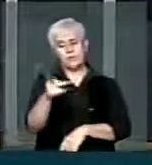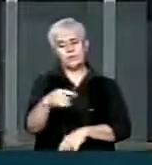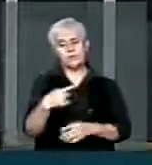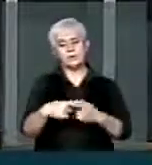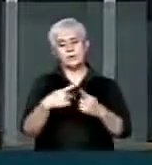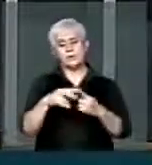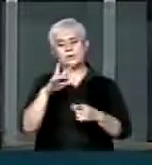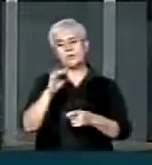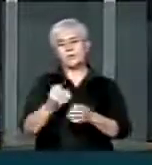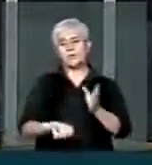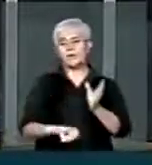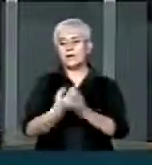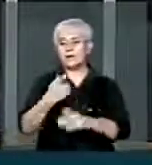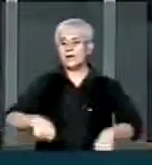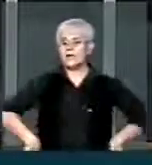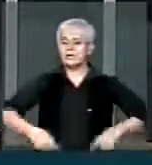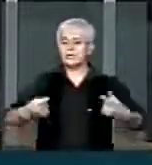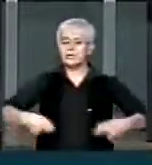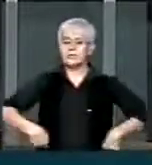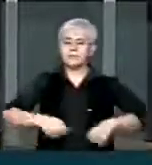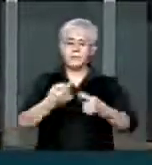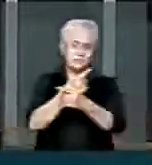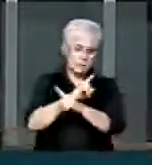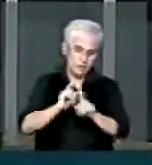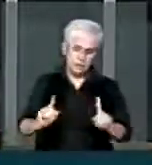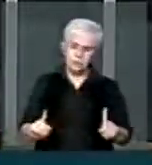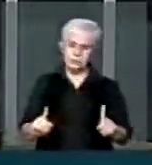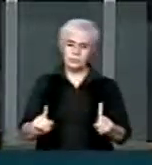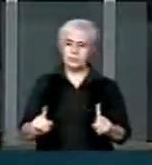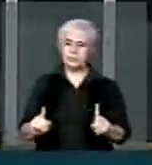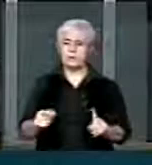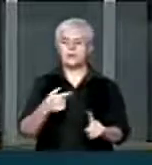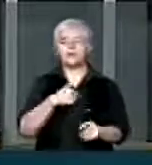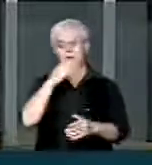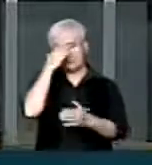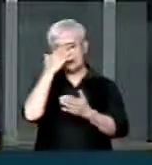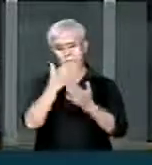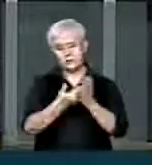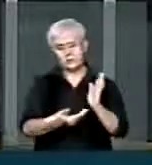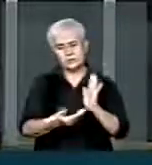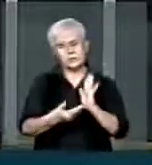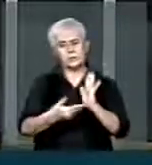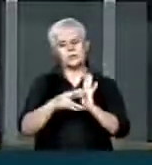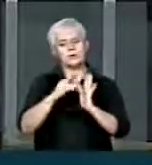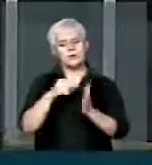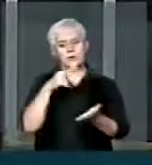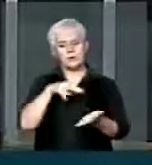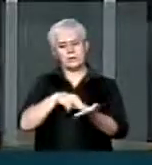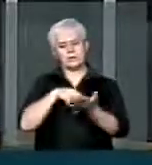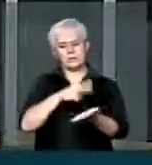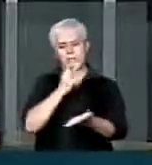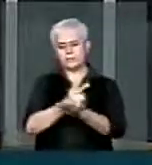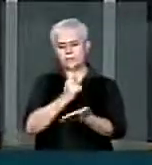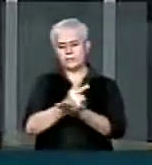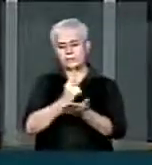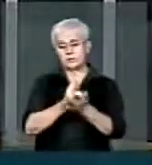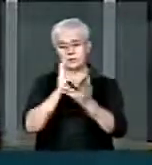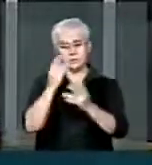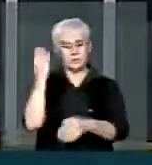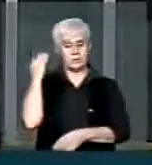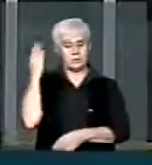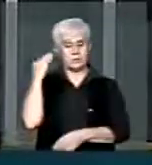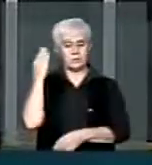criar despesas. Então, eu tenho certeza que a Câmara dos Deputados manterá aquela posição anterior